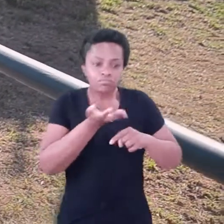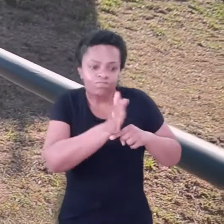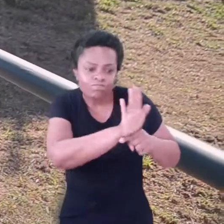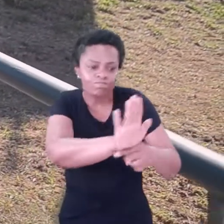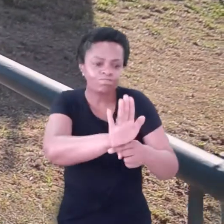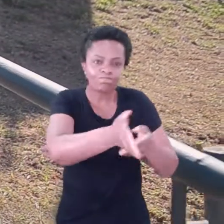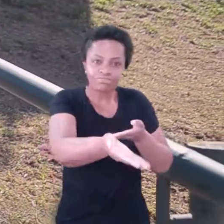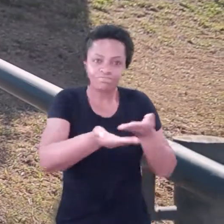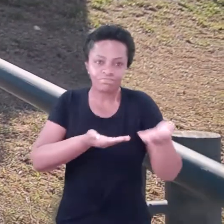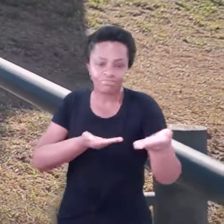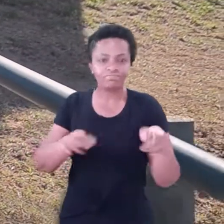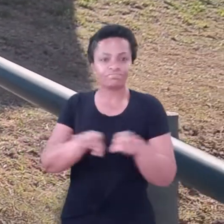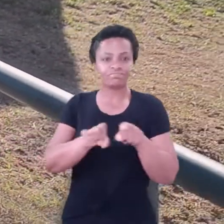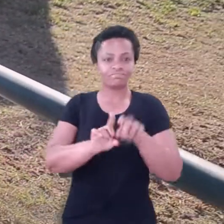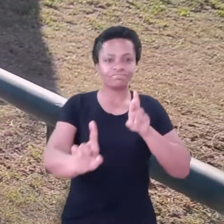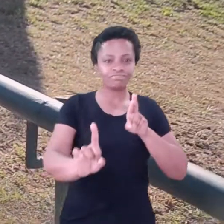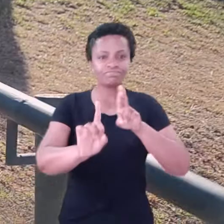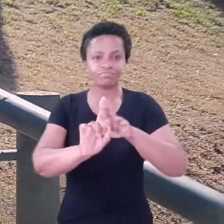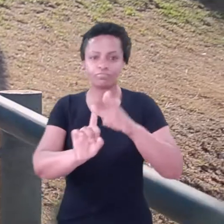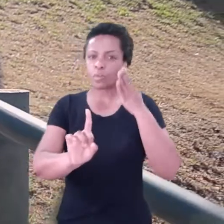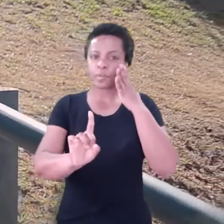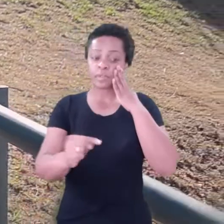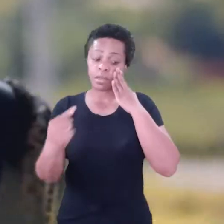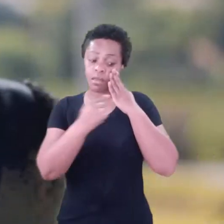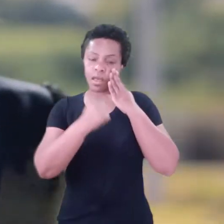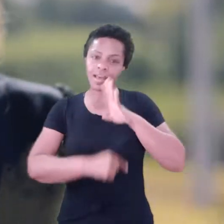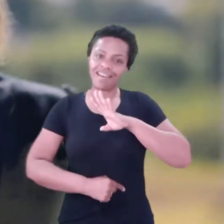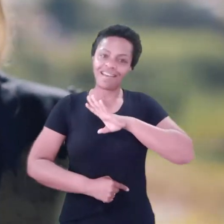fazem por mim E também poder representar essa cidade que eu amo tanto